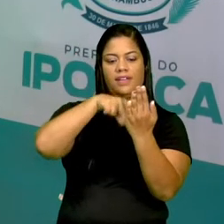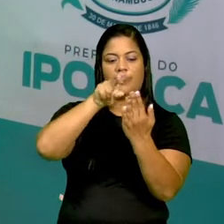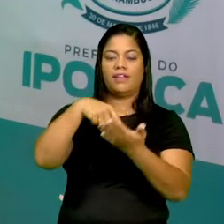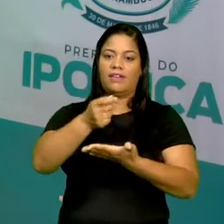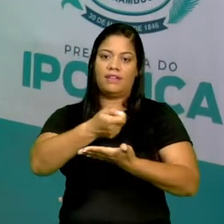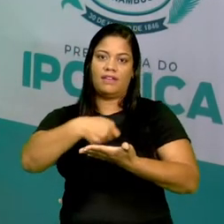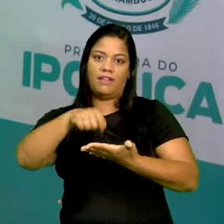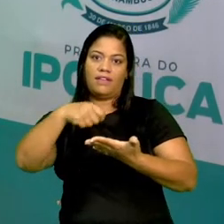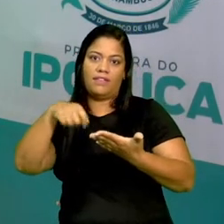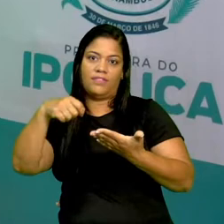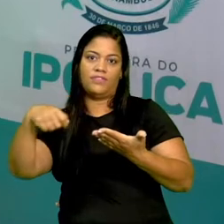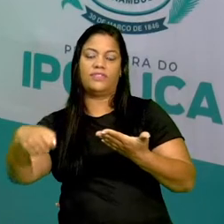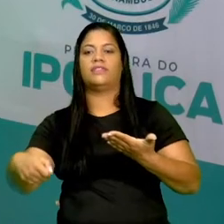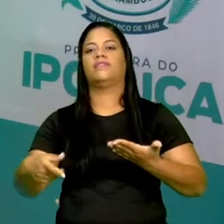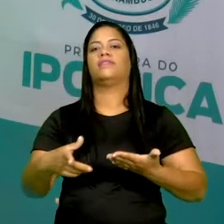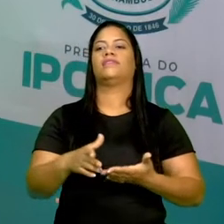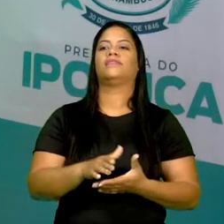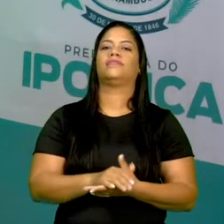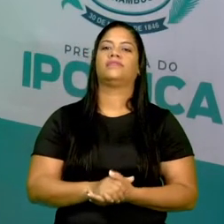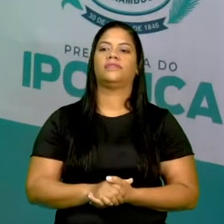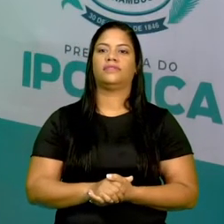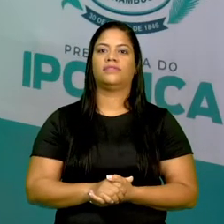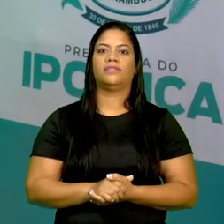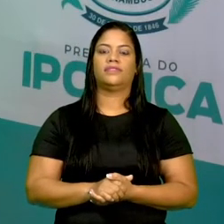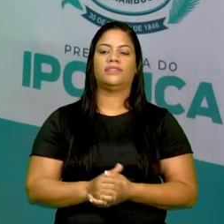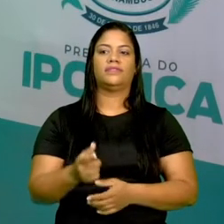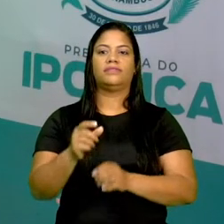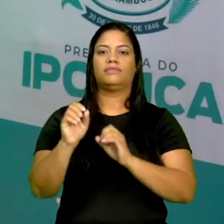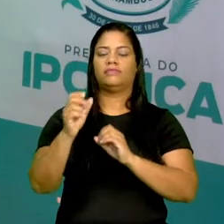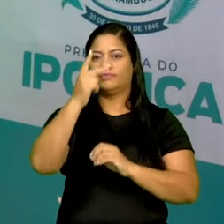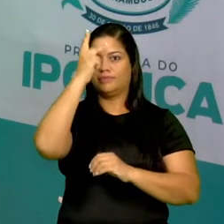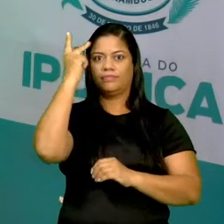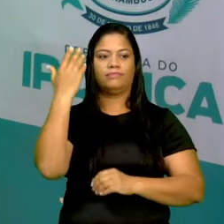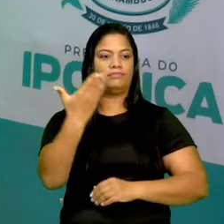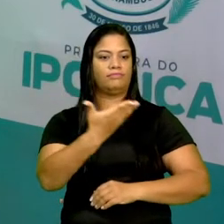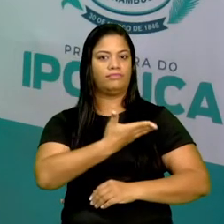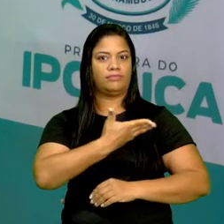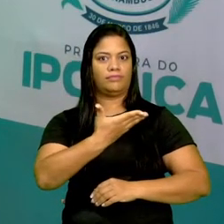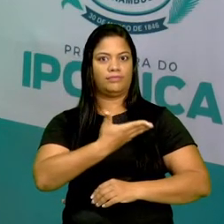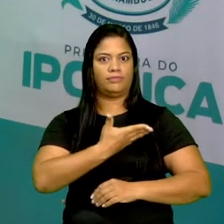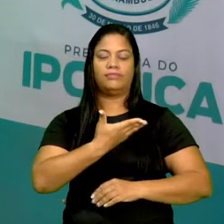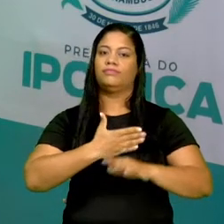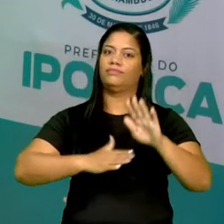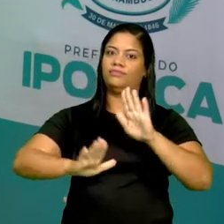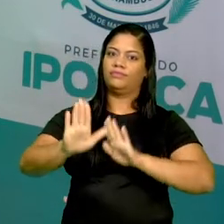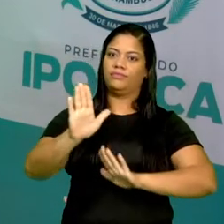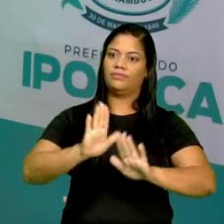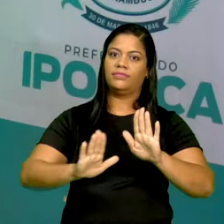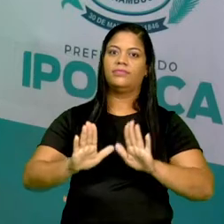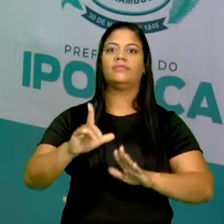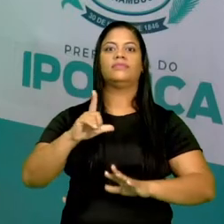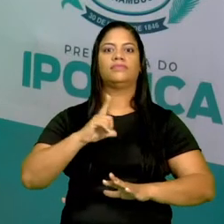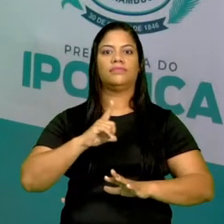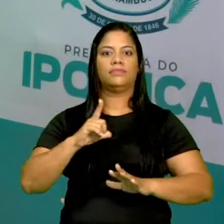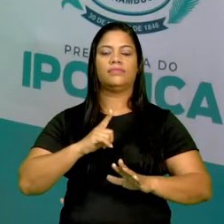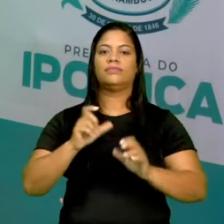escrever, a tratar bem os coleguinhas, a ter uma